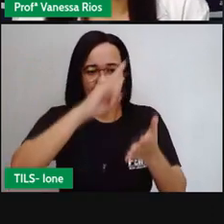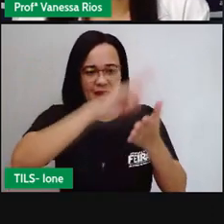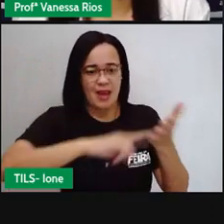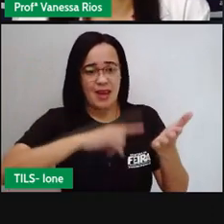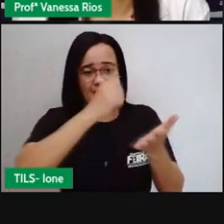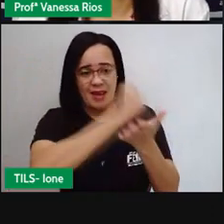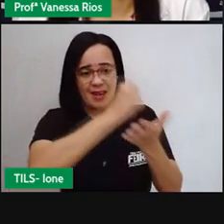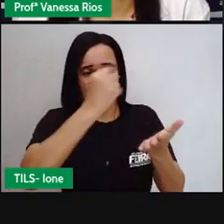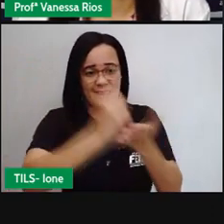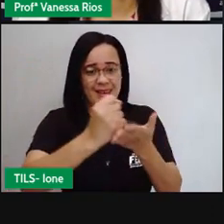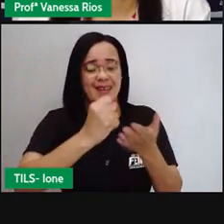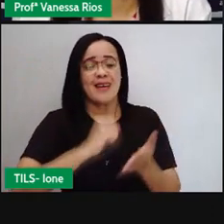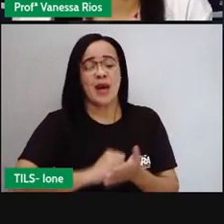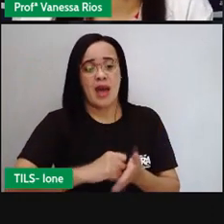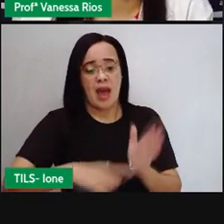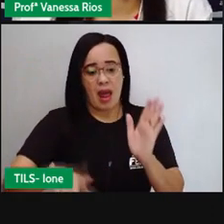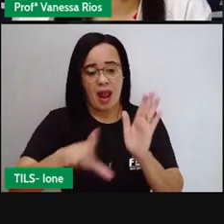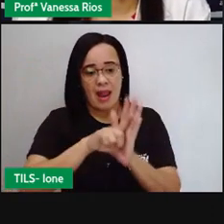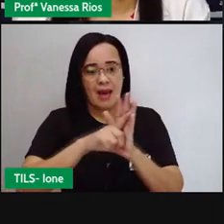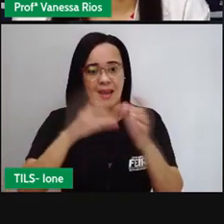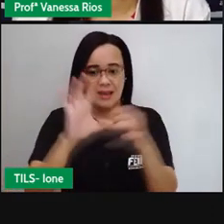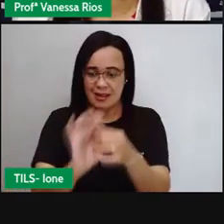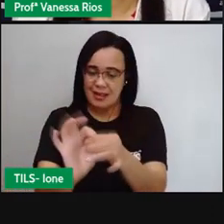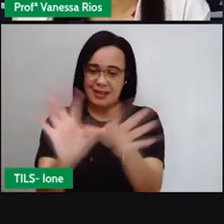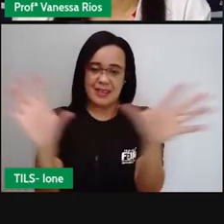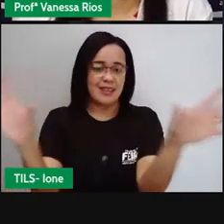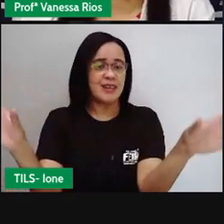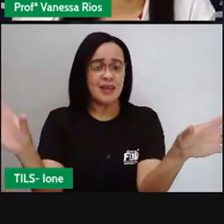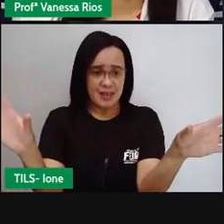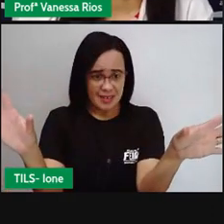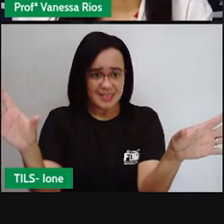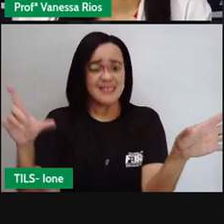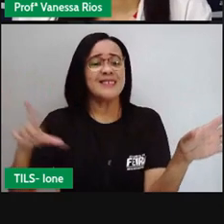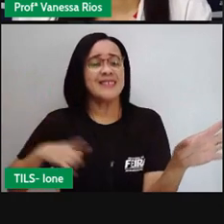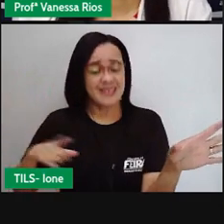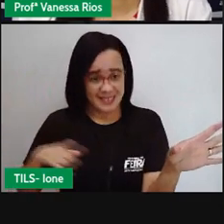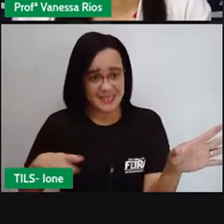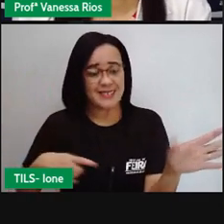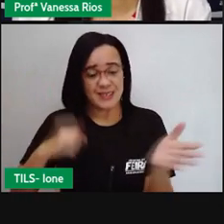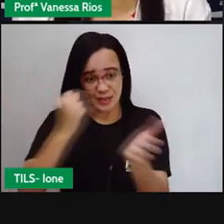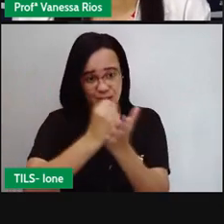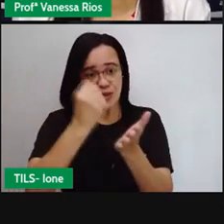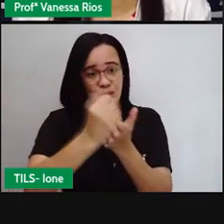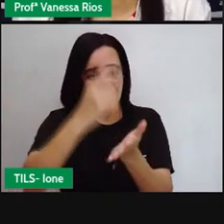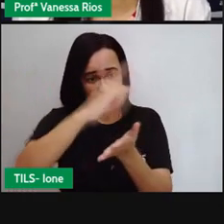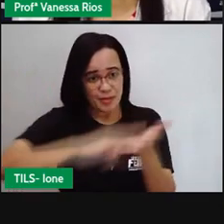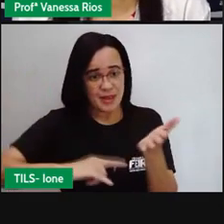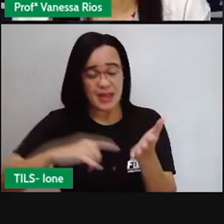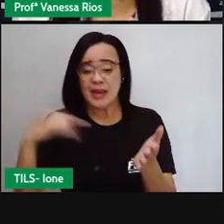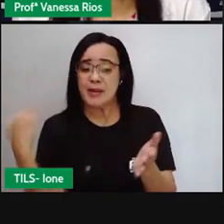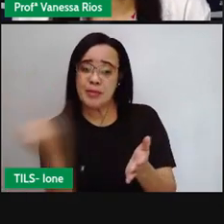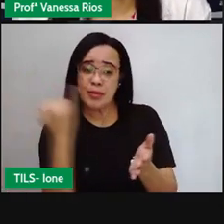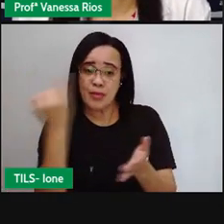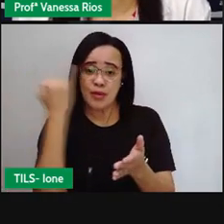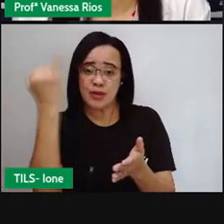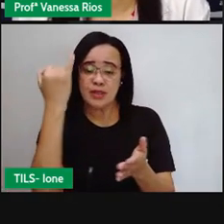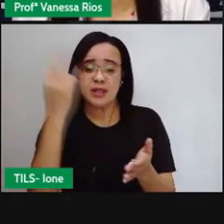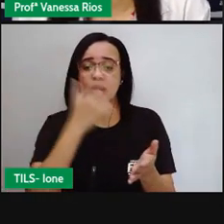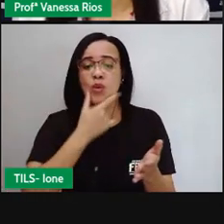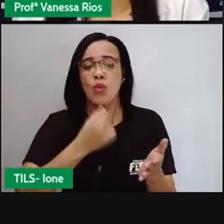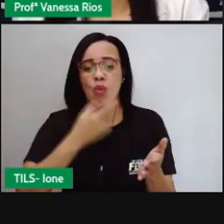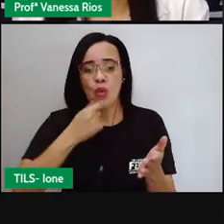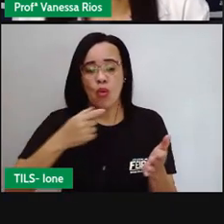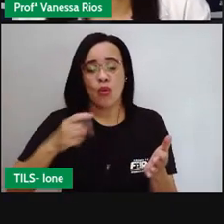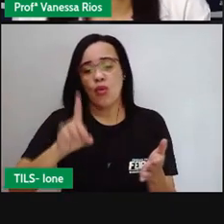amigas. Aí, é uma fotografia desse documento, onde Dom João abriu os portos, ainda